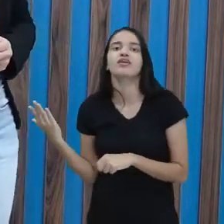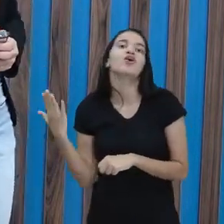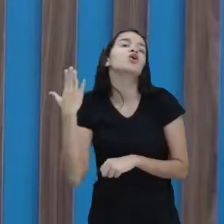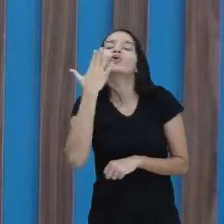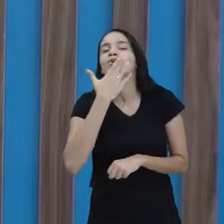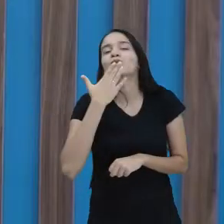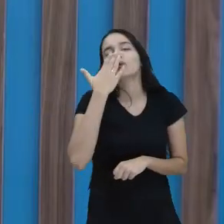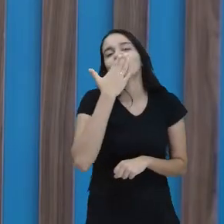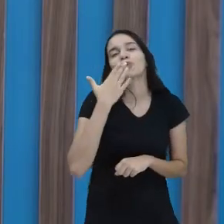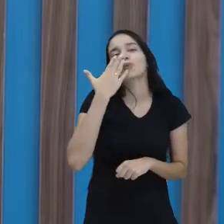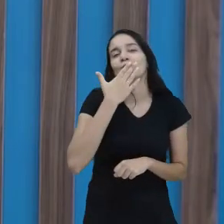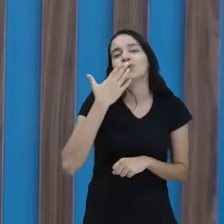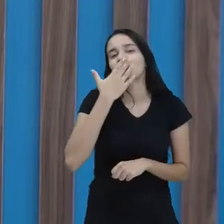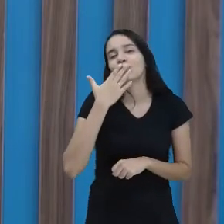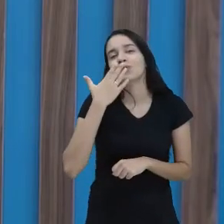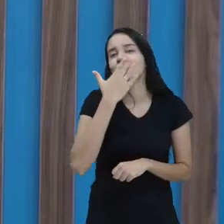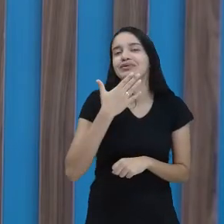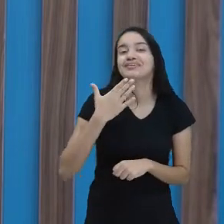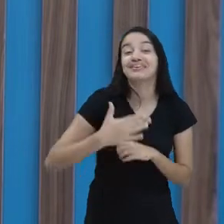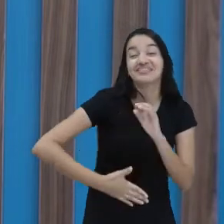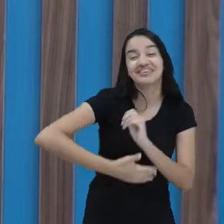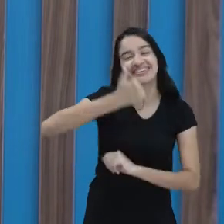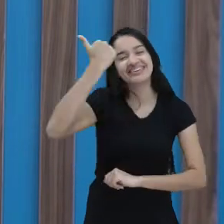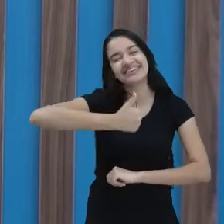é doce. Olha, foi a primeira.